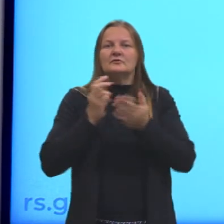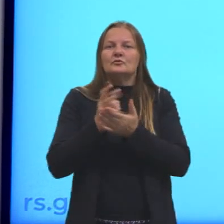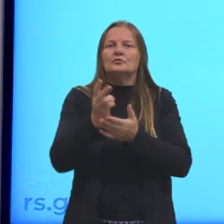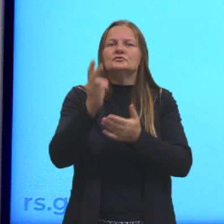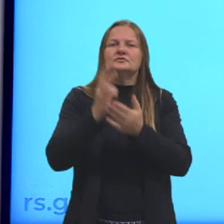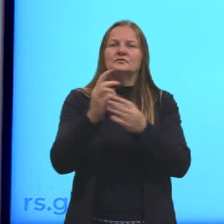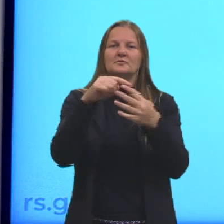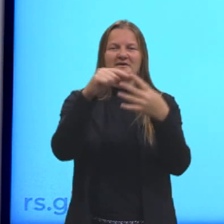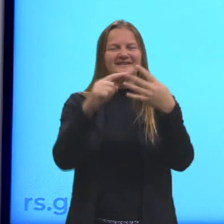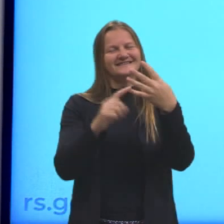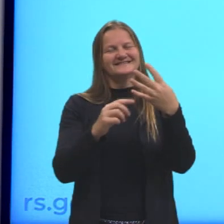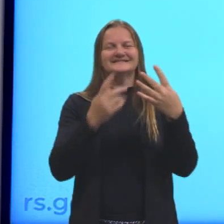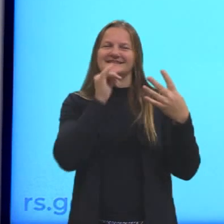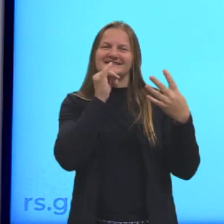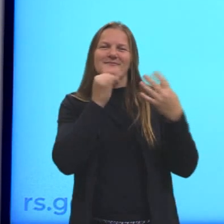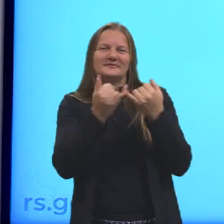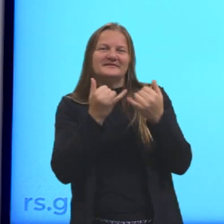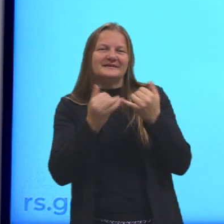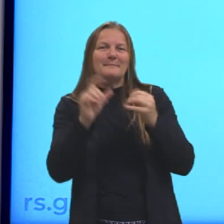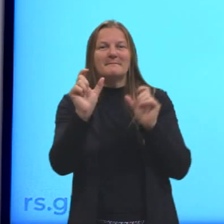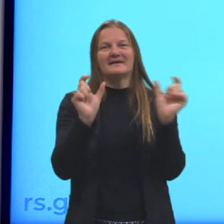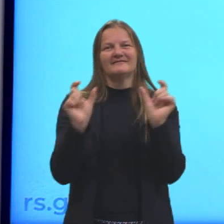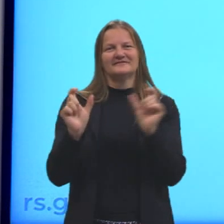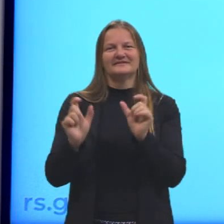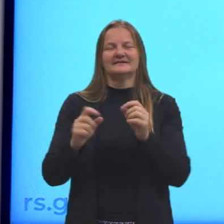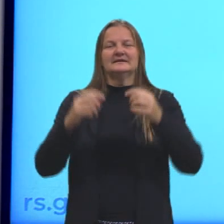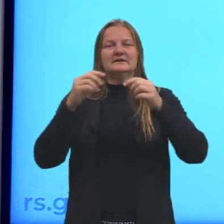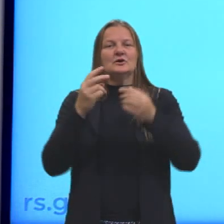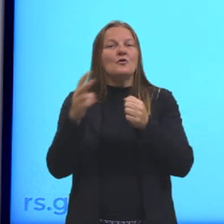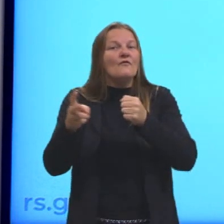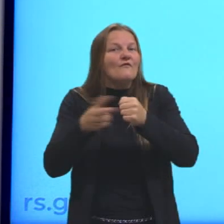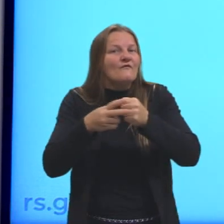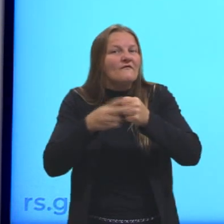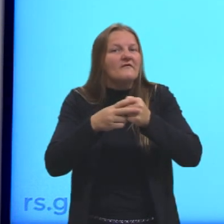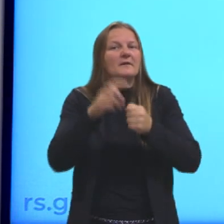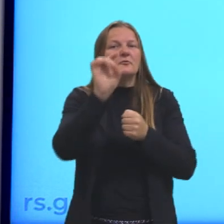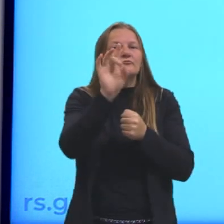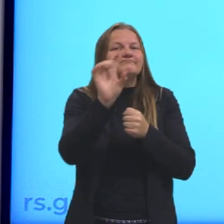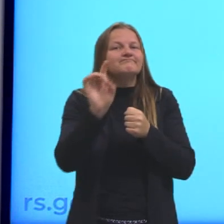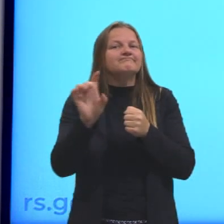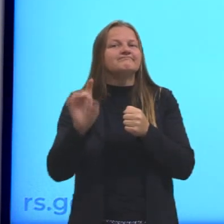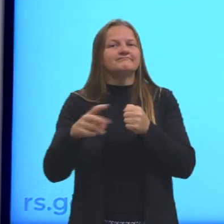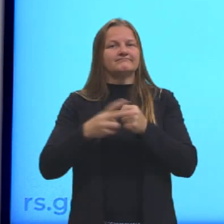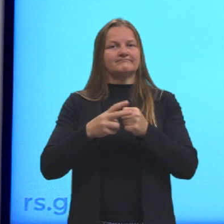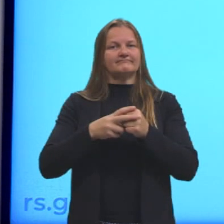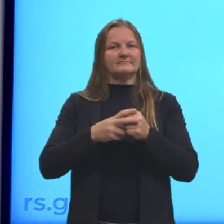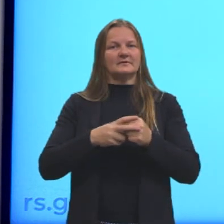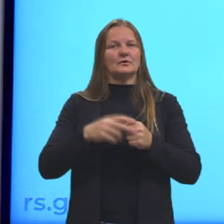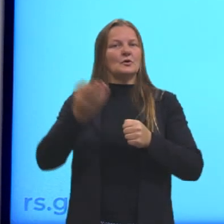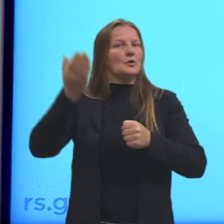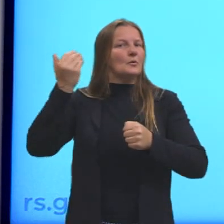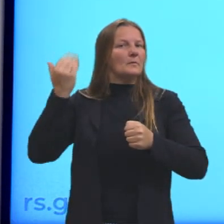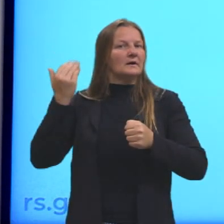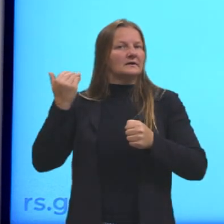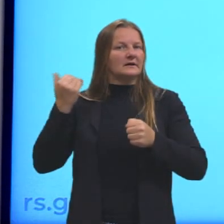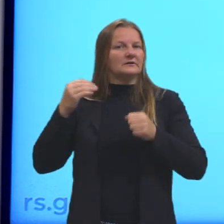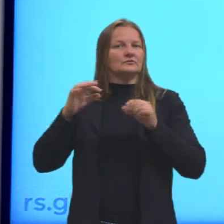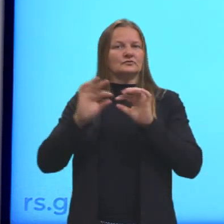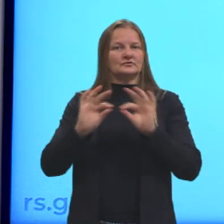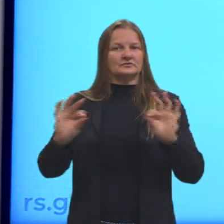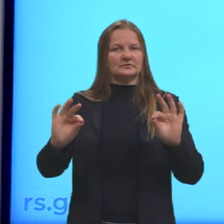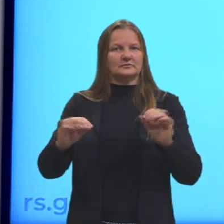perfeito contínuo. São os quatro modos verbais de cada um desses verbos. Então nós vamos ter passado simples,